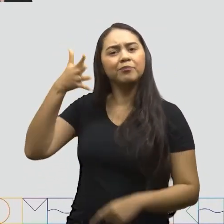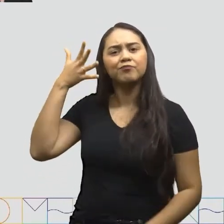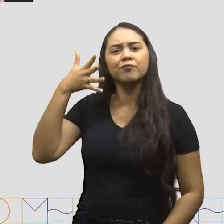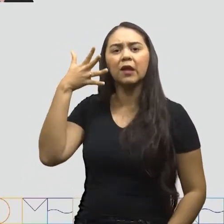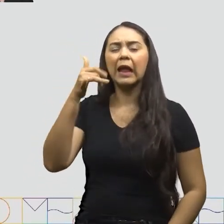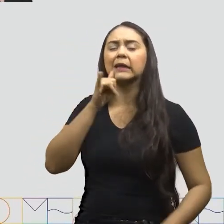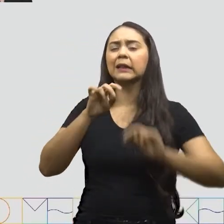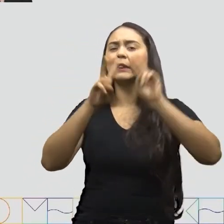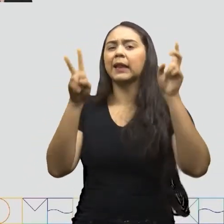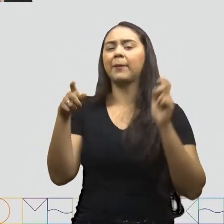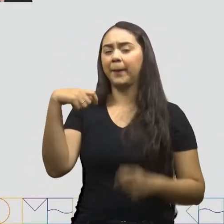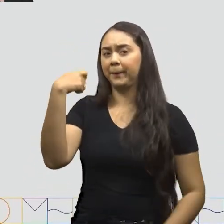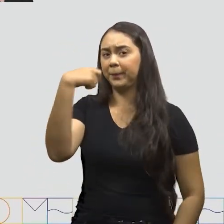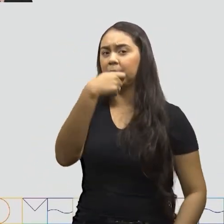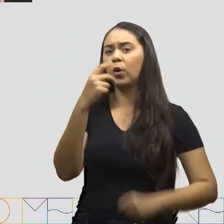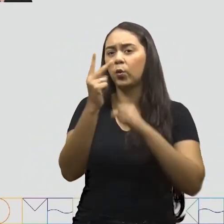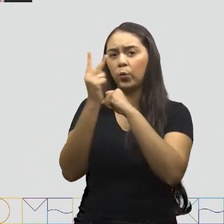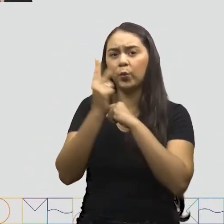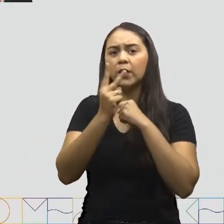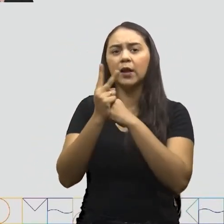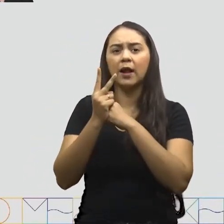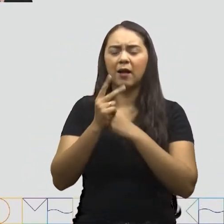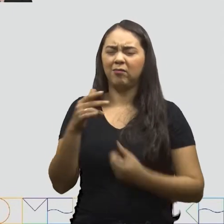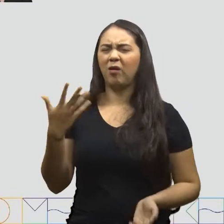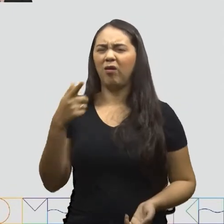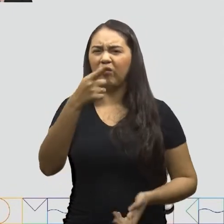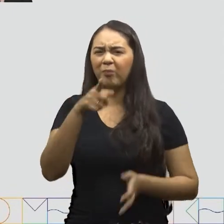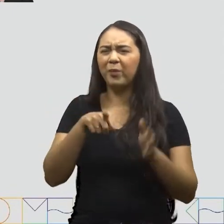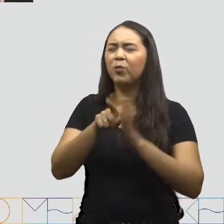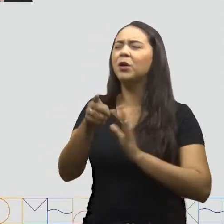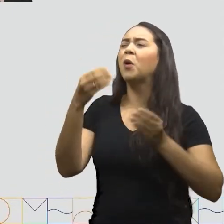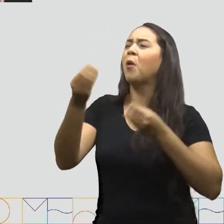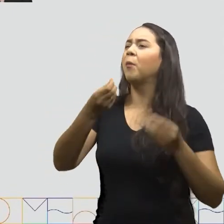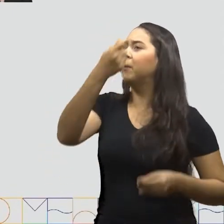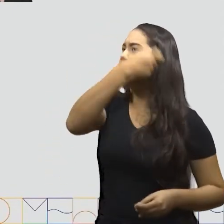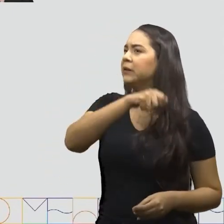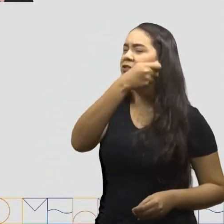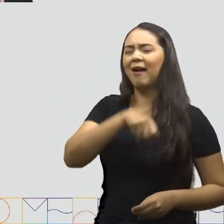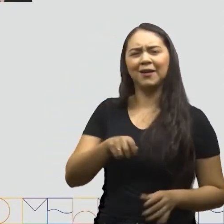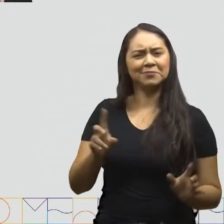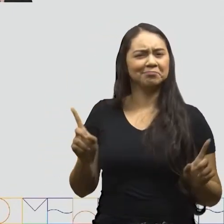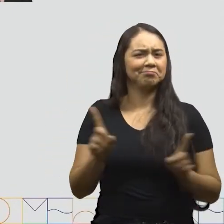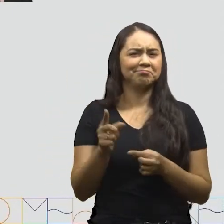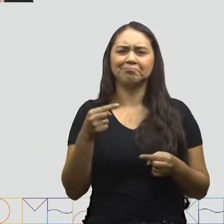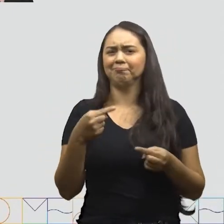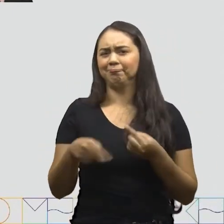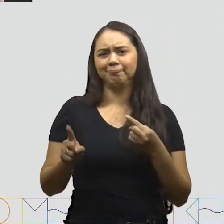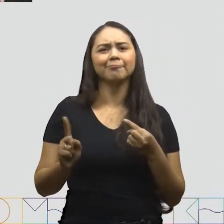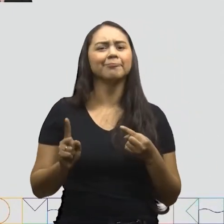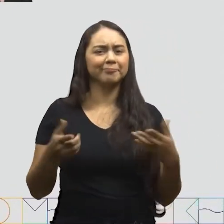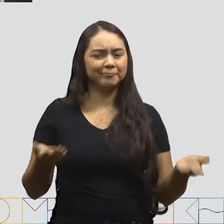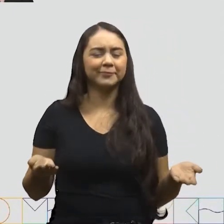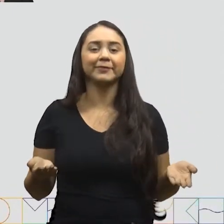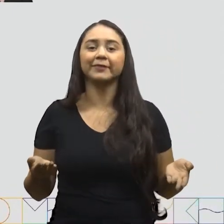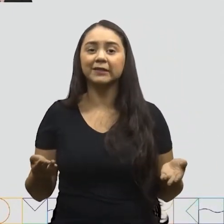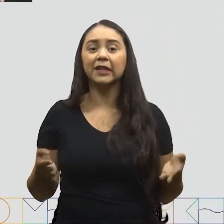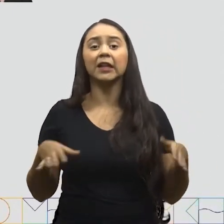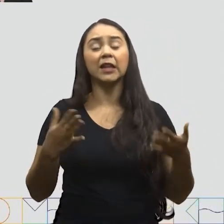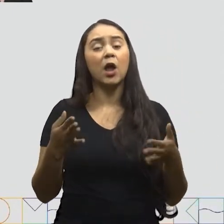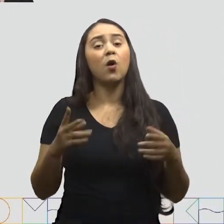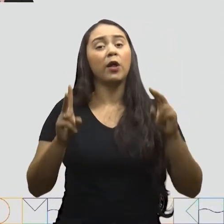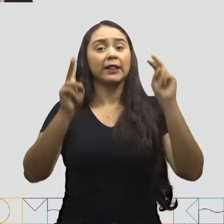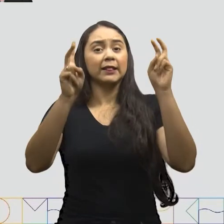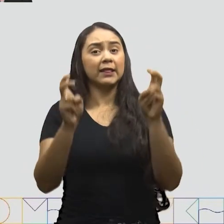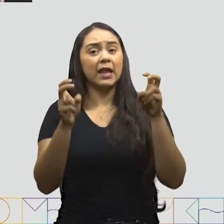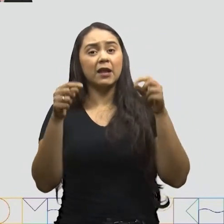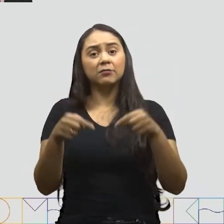Como cuidar dos dentes Você fará perguntas Sobre como pentear os cabelos? Não, certo? Fazer perguntas